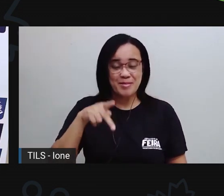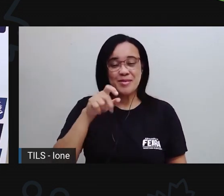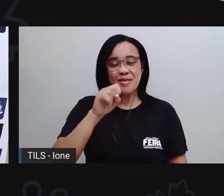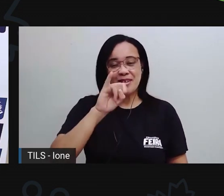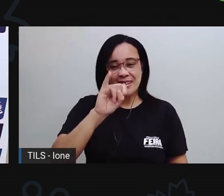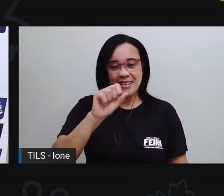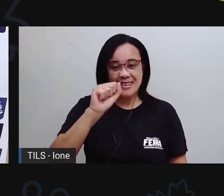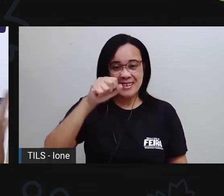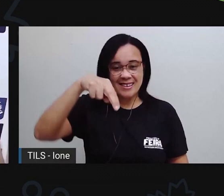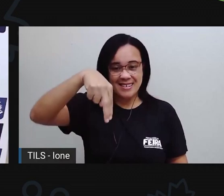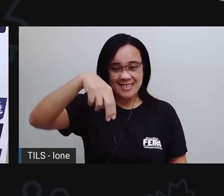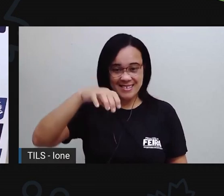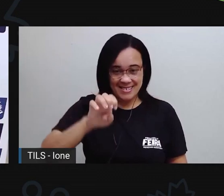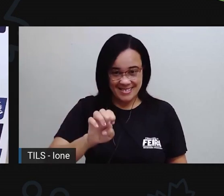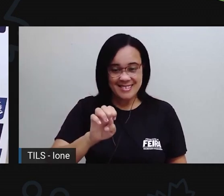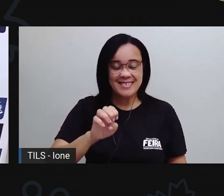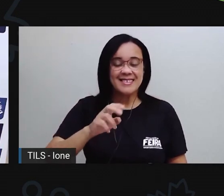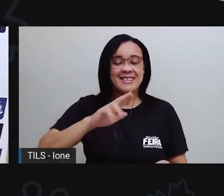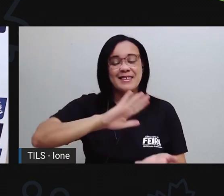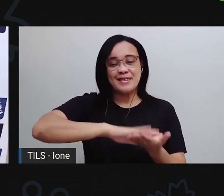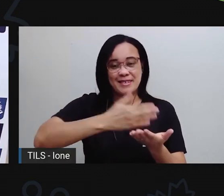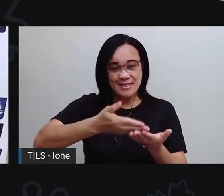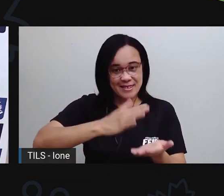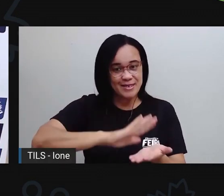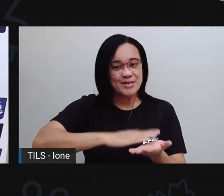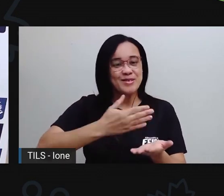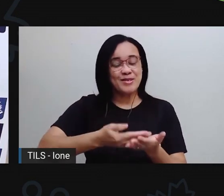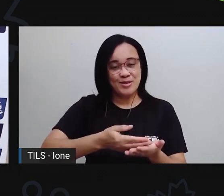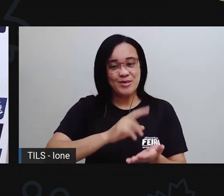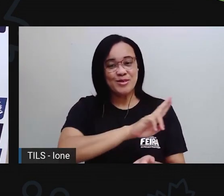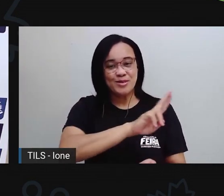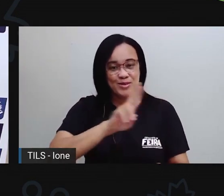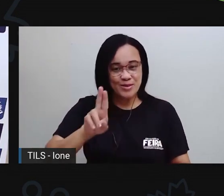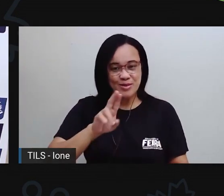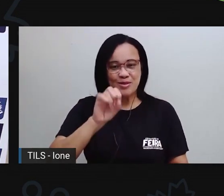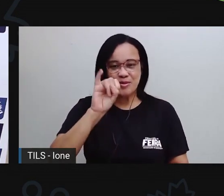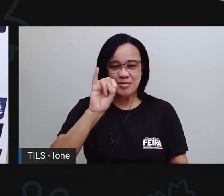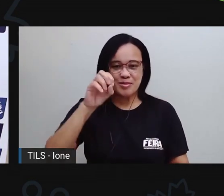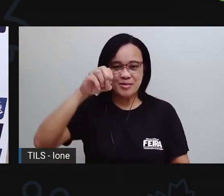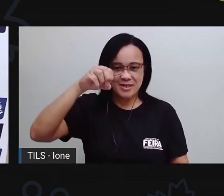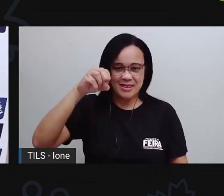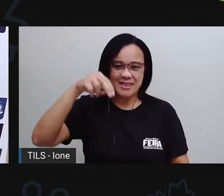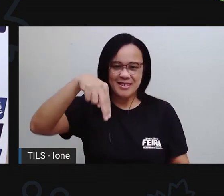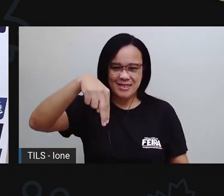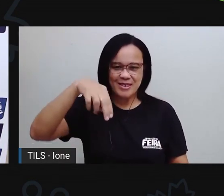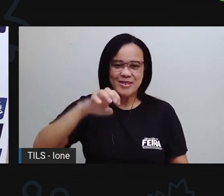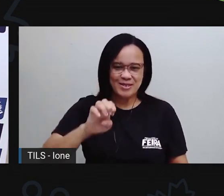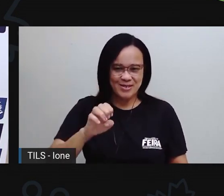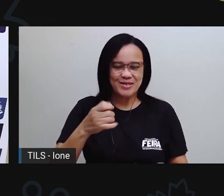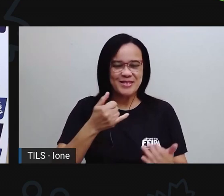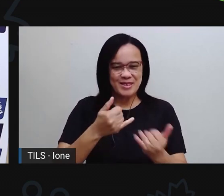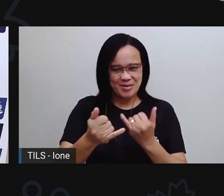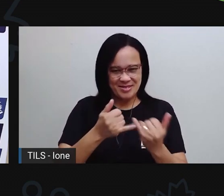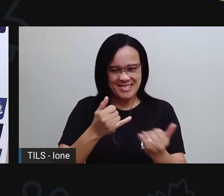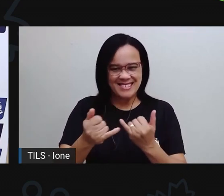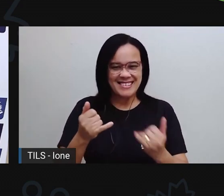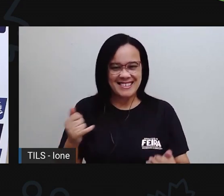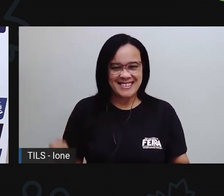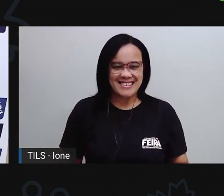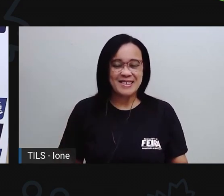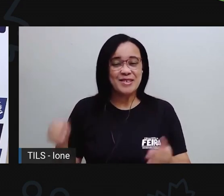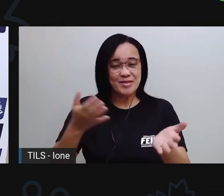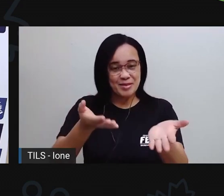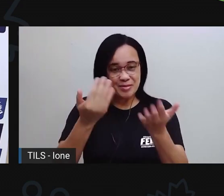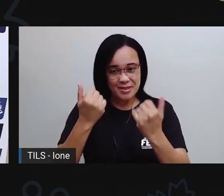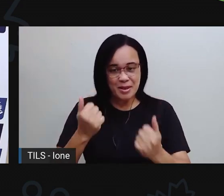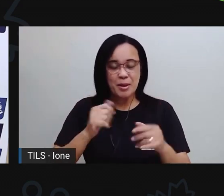companheira, a tradutora de livros, é Ione. Olha que legal, bem parecido. Então vamos lá, gente? Vamos